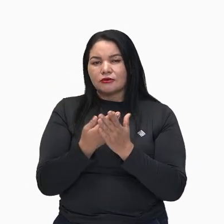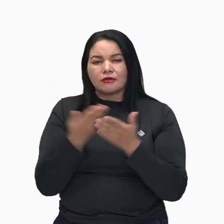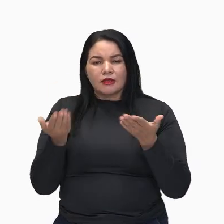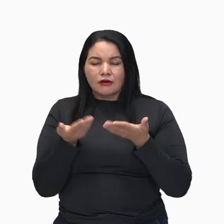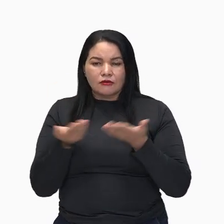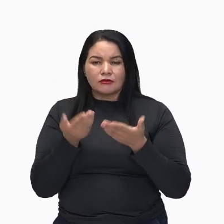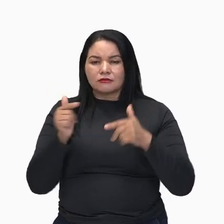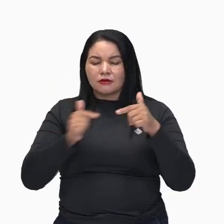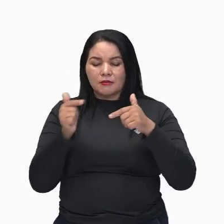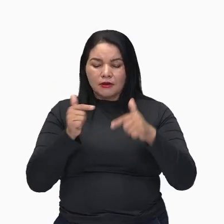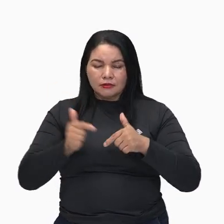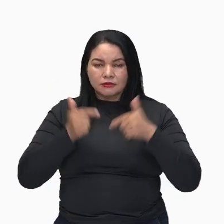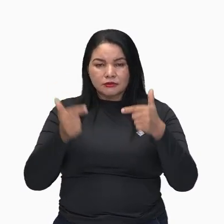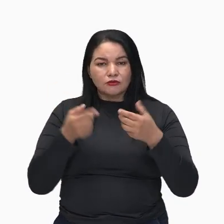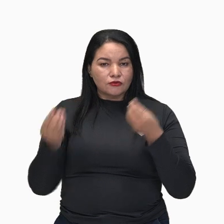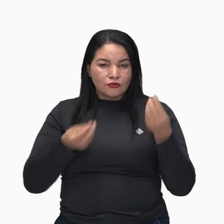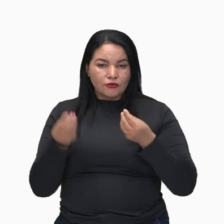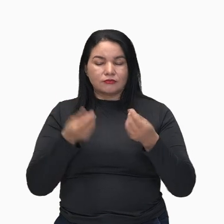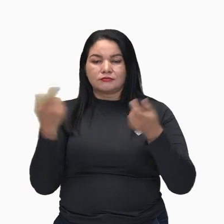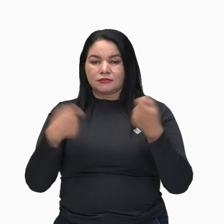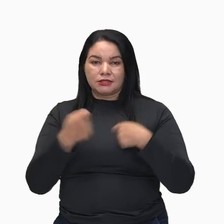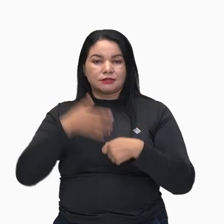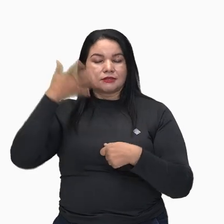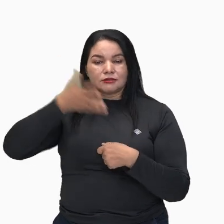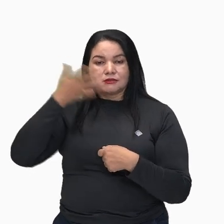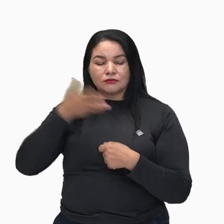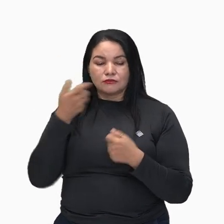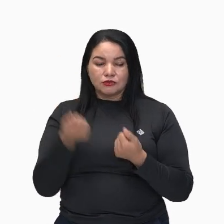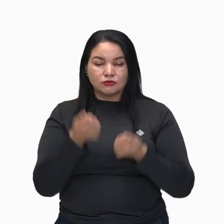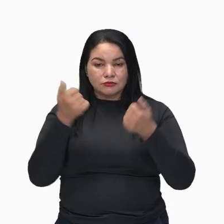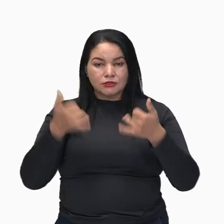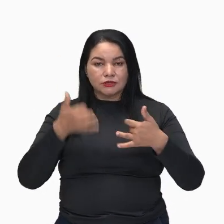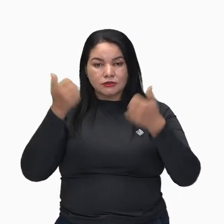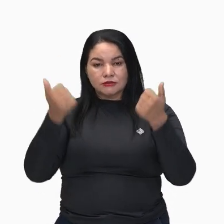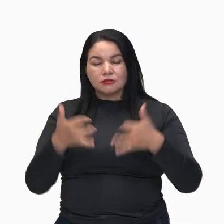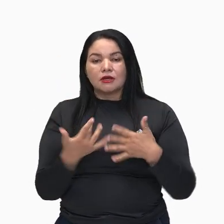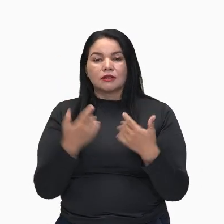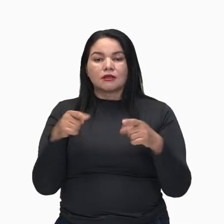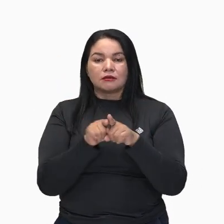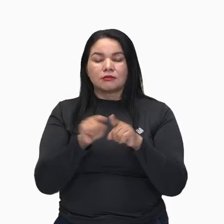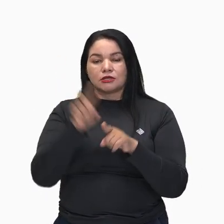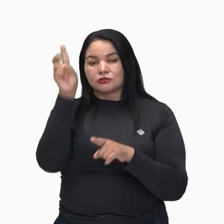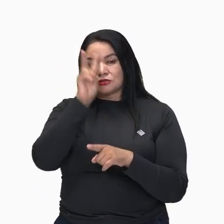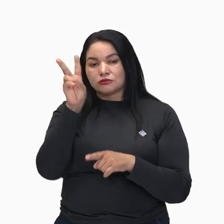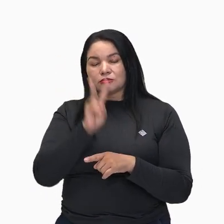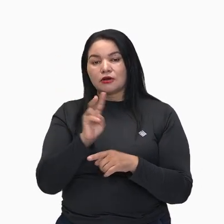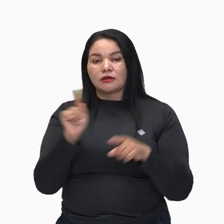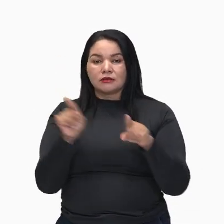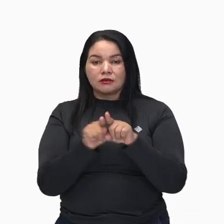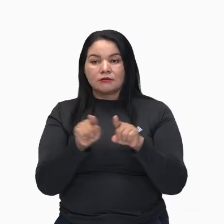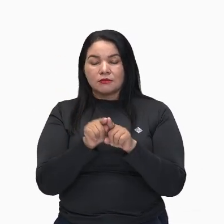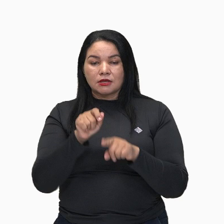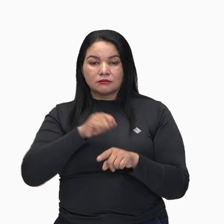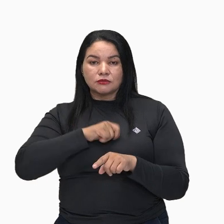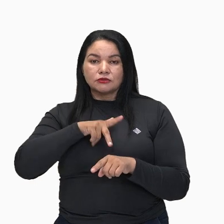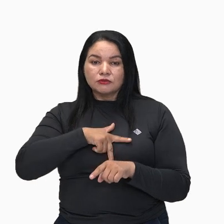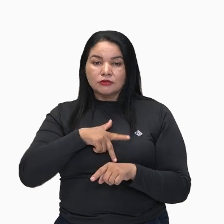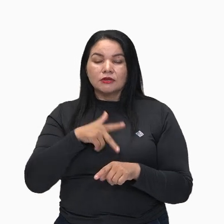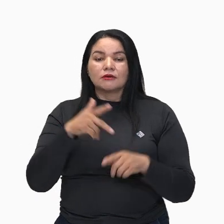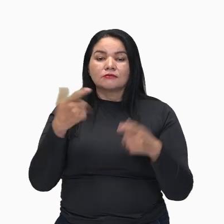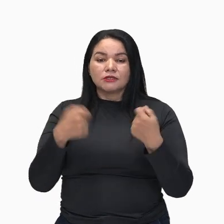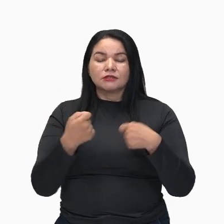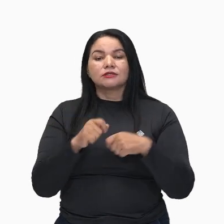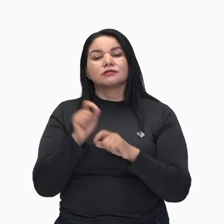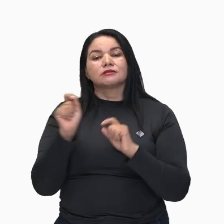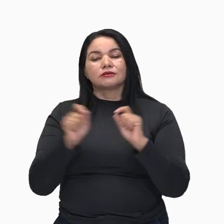extracurriculares com profissionais da área de história e de antropologia que vão falar sobre os povos tradicionais e assim promover esse